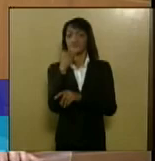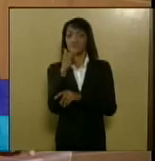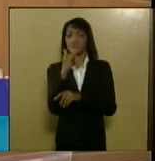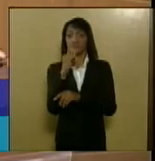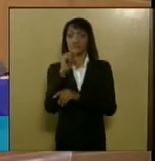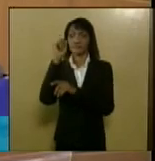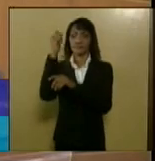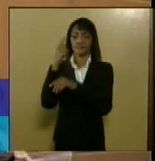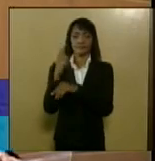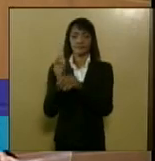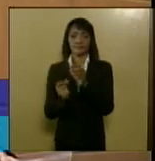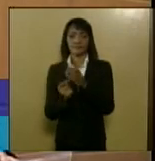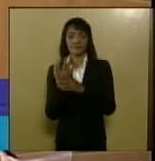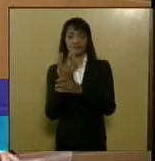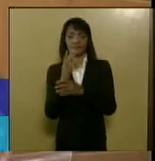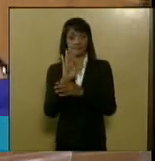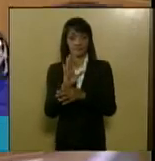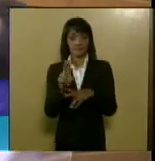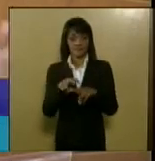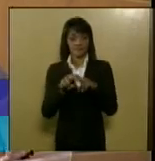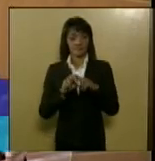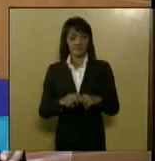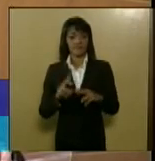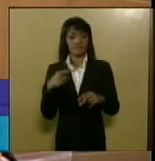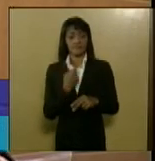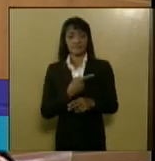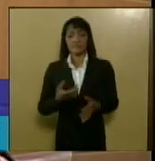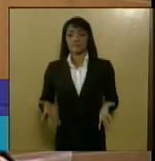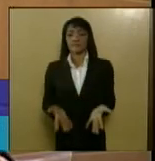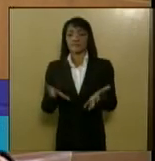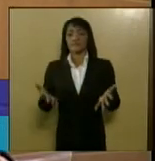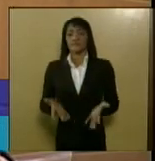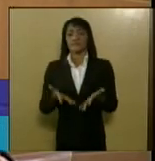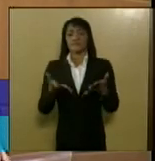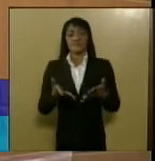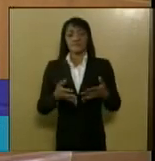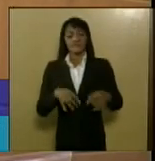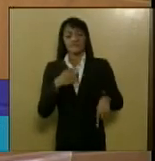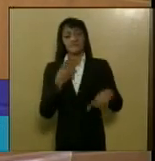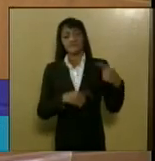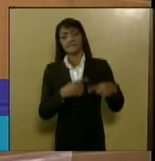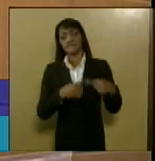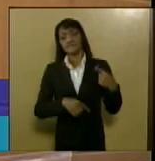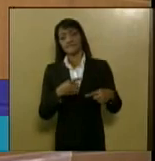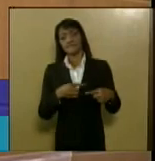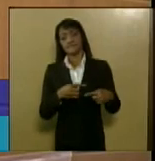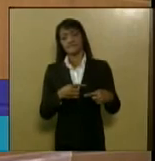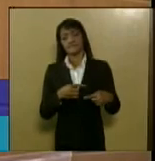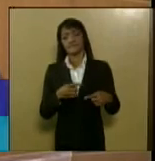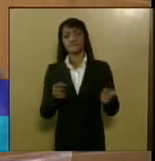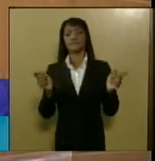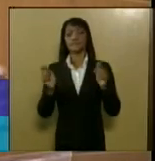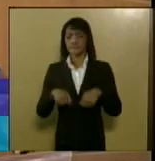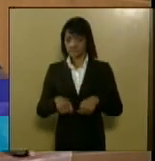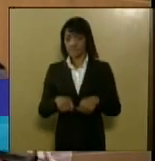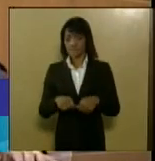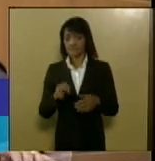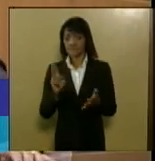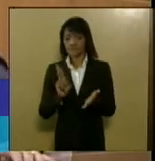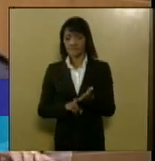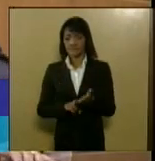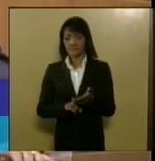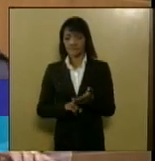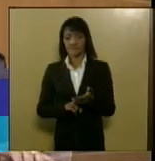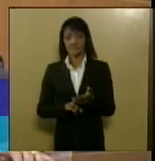Por isso, nós vamos estimular essa discussão para que podemos inserir